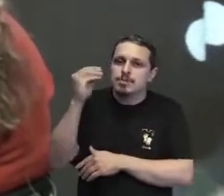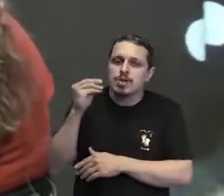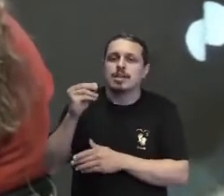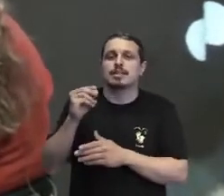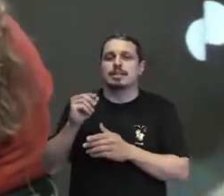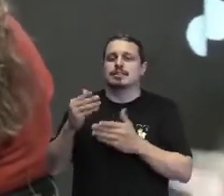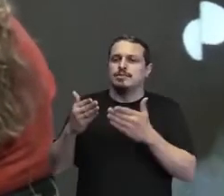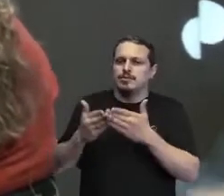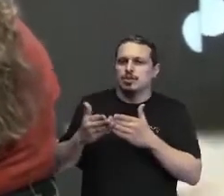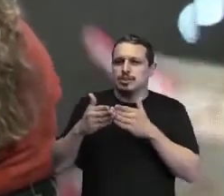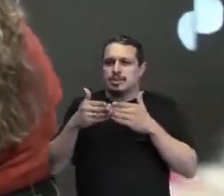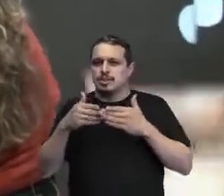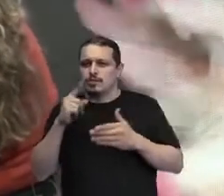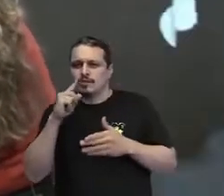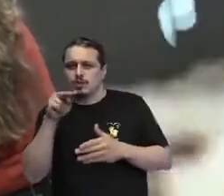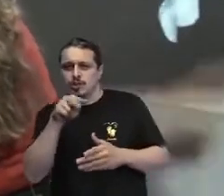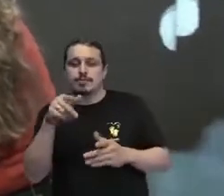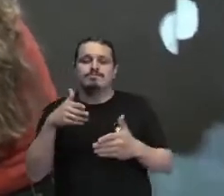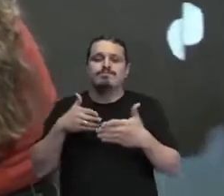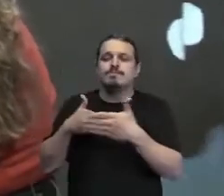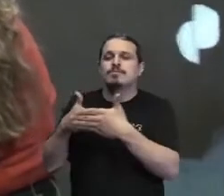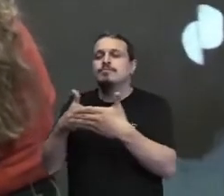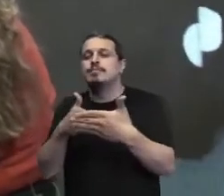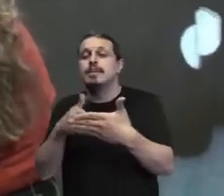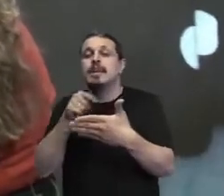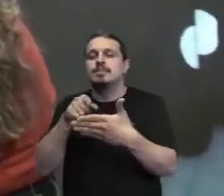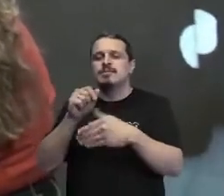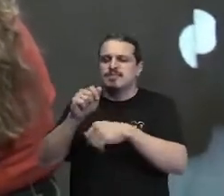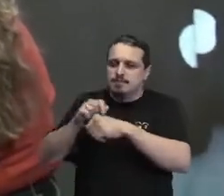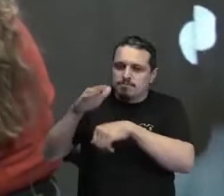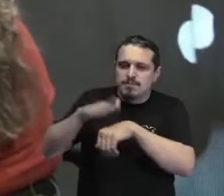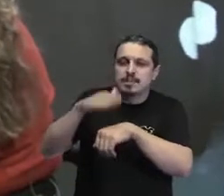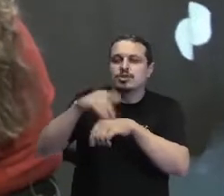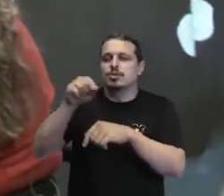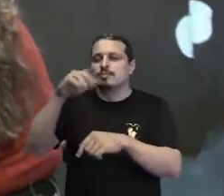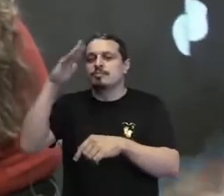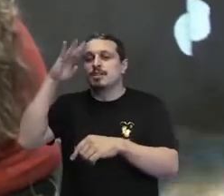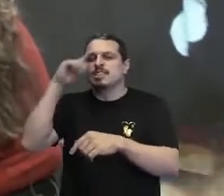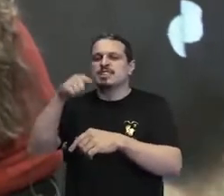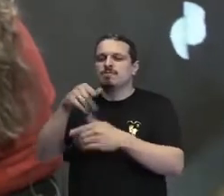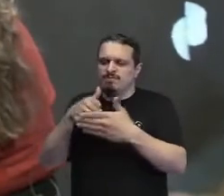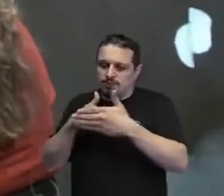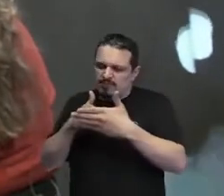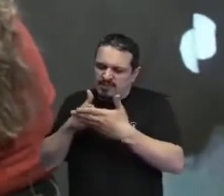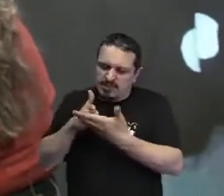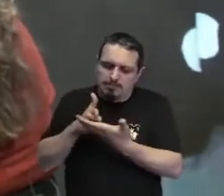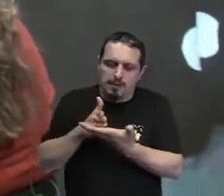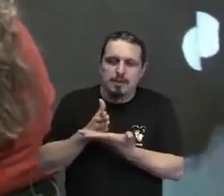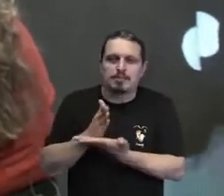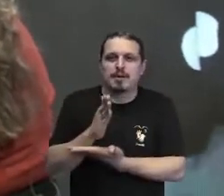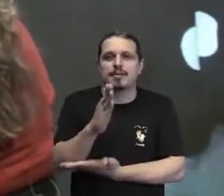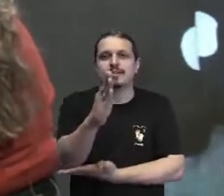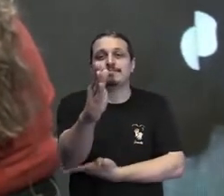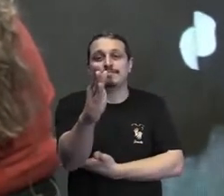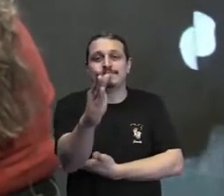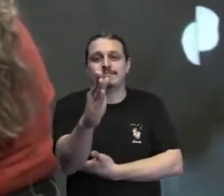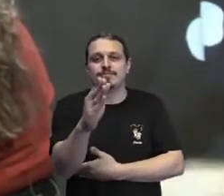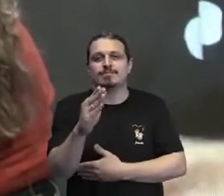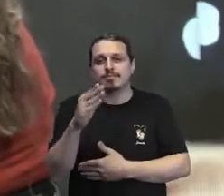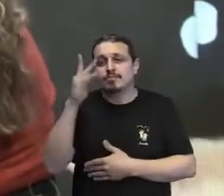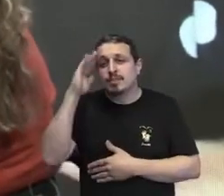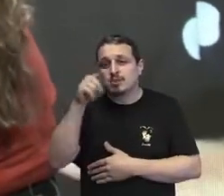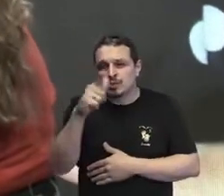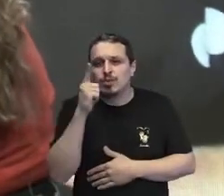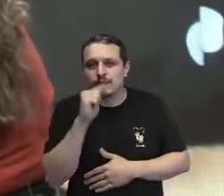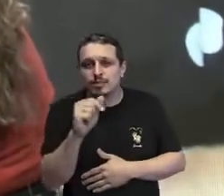meus limites e que eu podia mais do que eu imaginava. Então, eu tenho certeza que eles também conseguem. E quando a gente